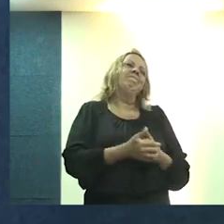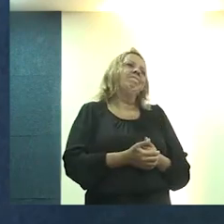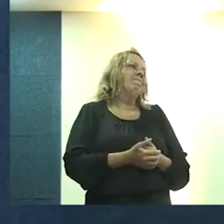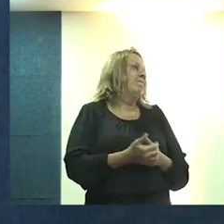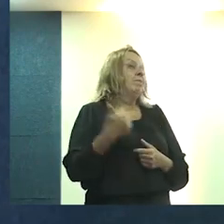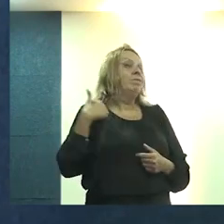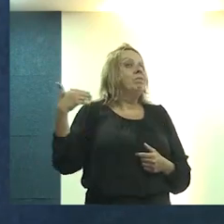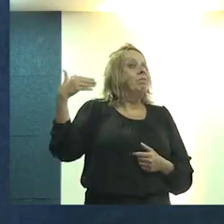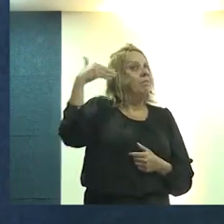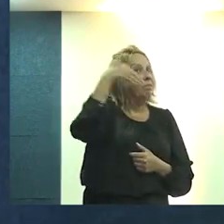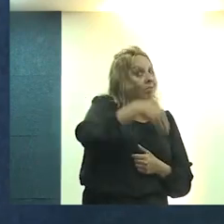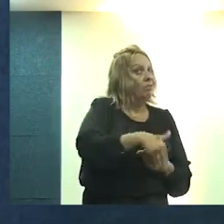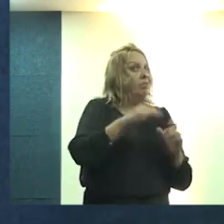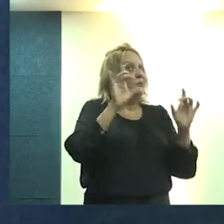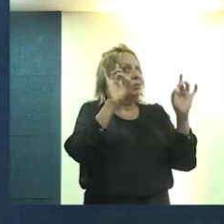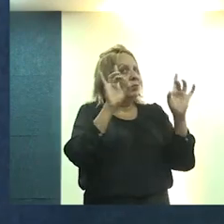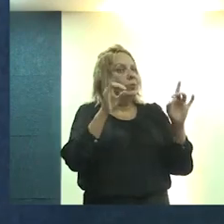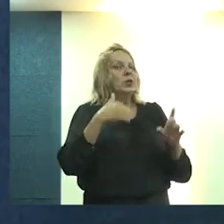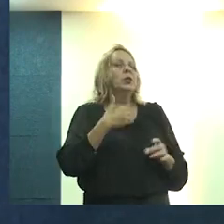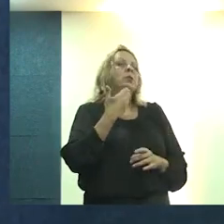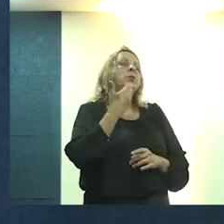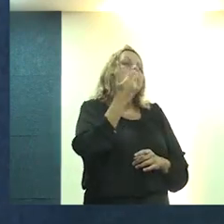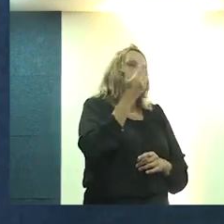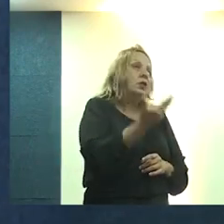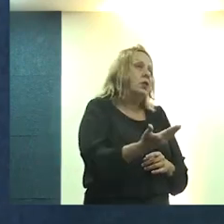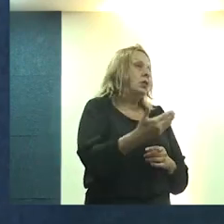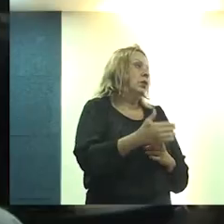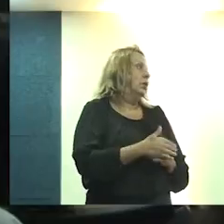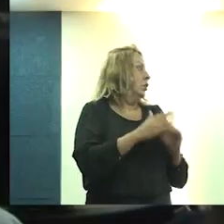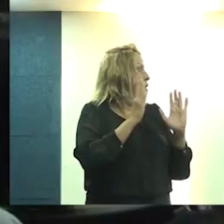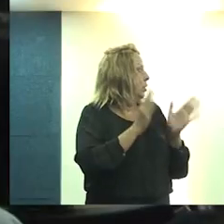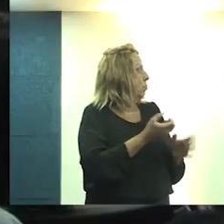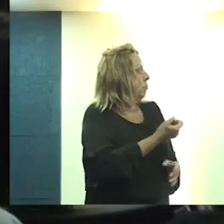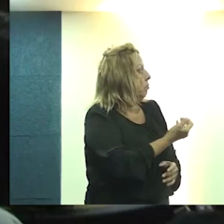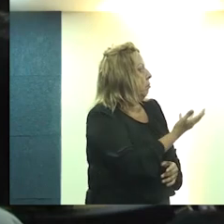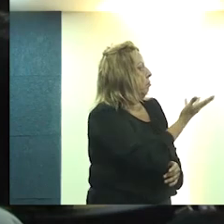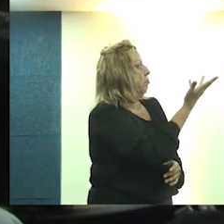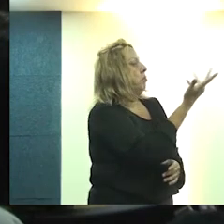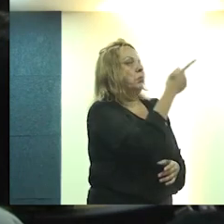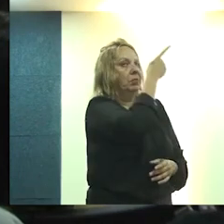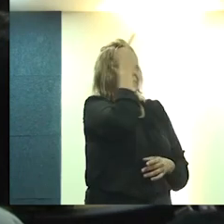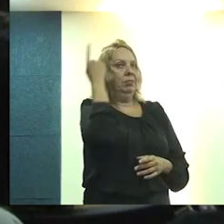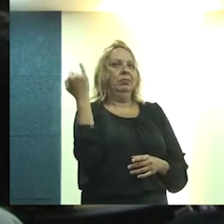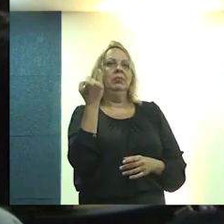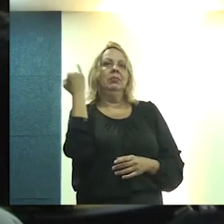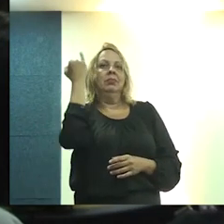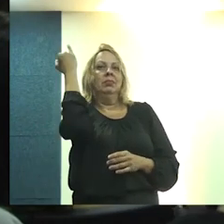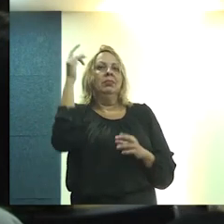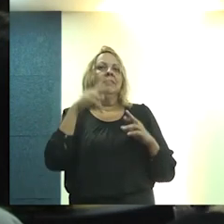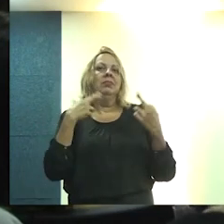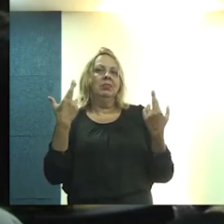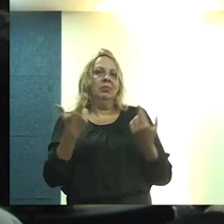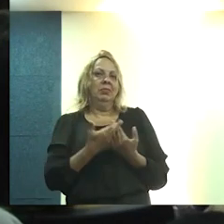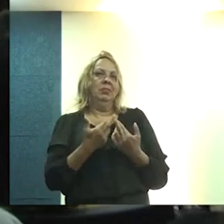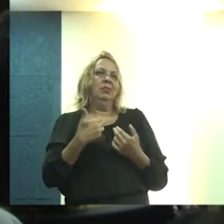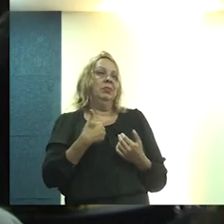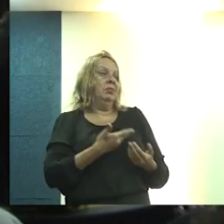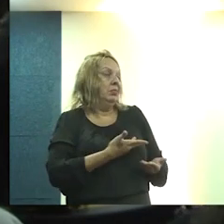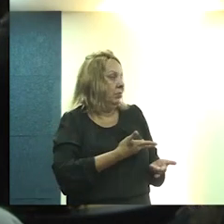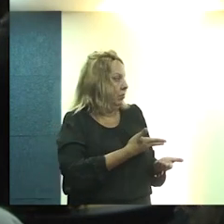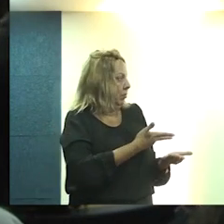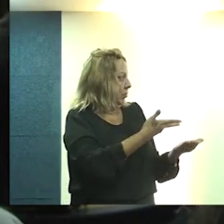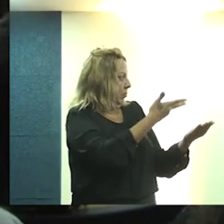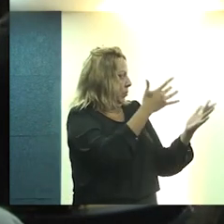Agora, eu vim especialmente aqui fazer um pedido, já que tem tantas autoridades aqui reunidas, principalmente